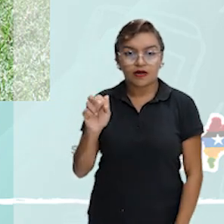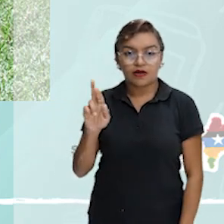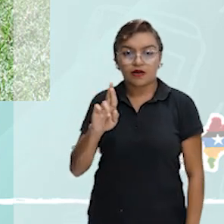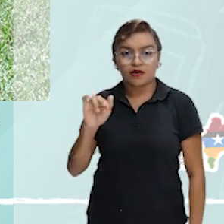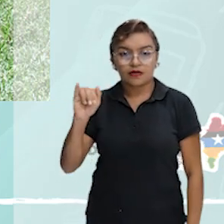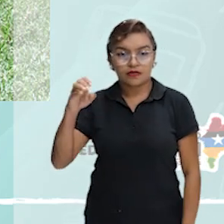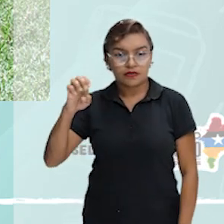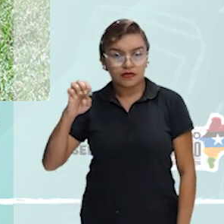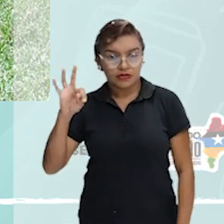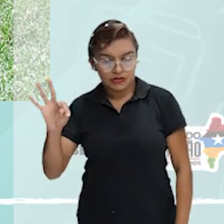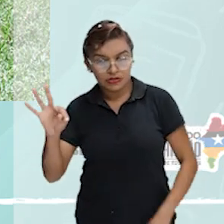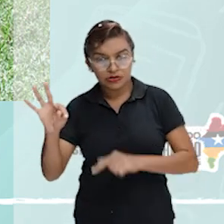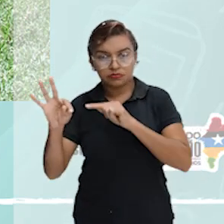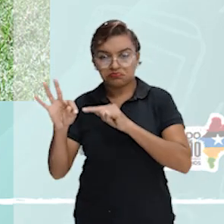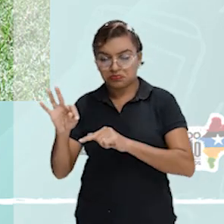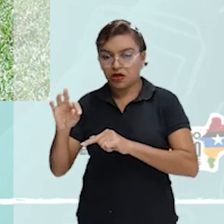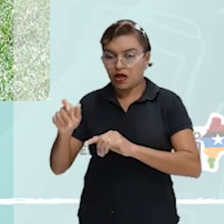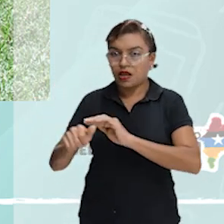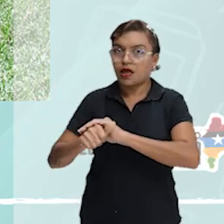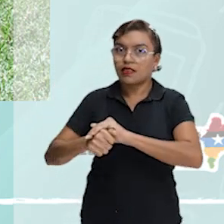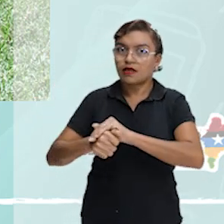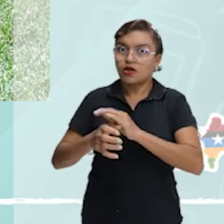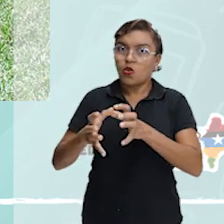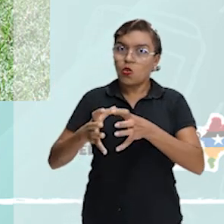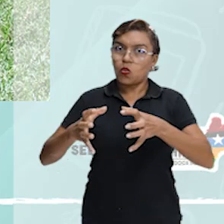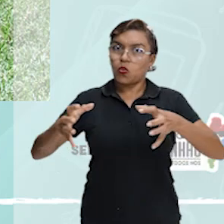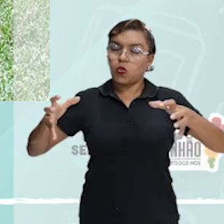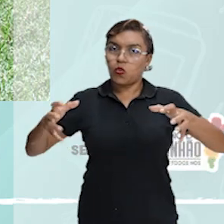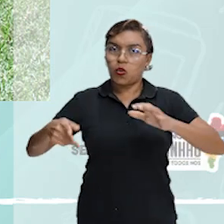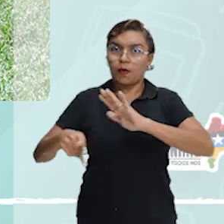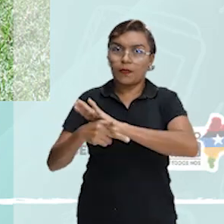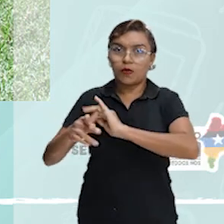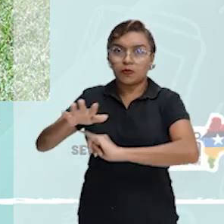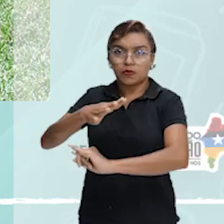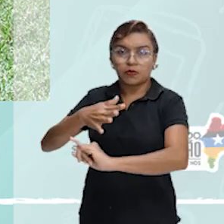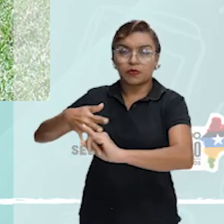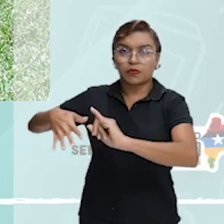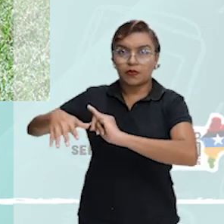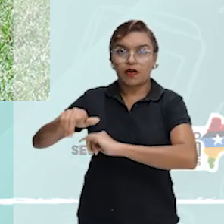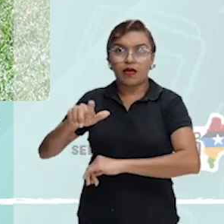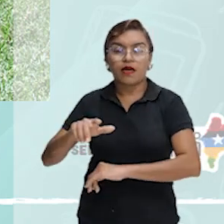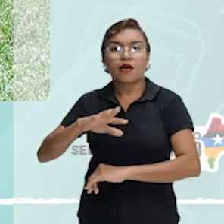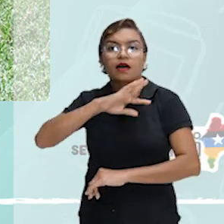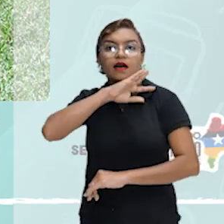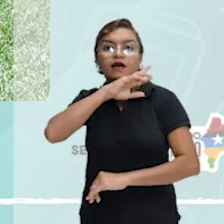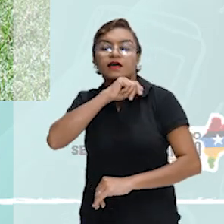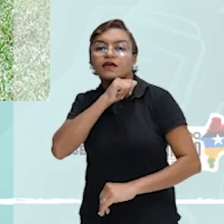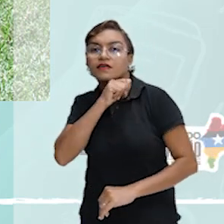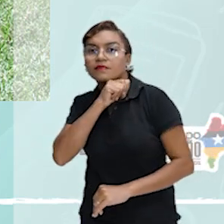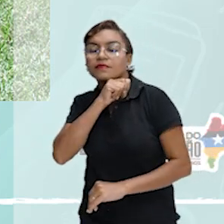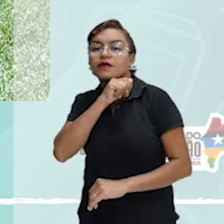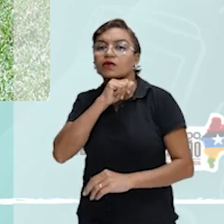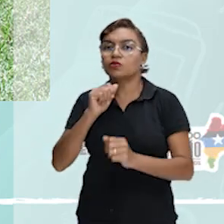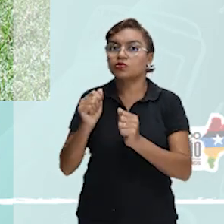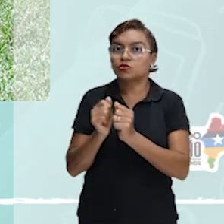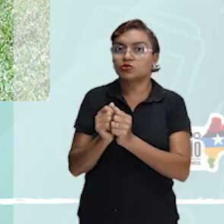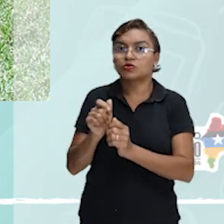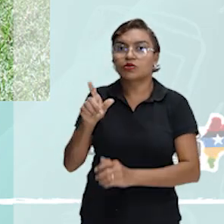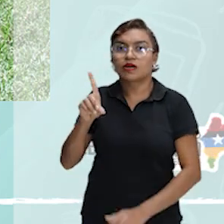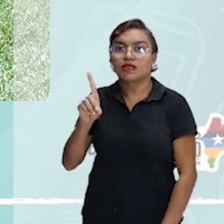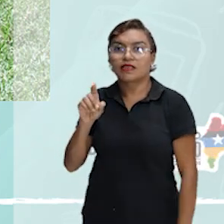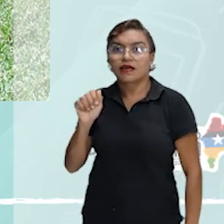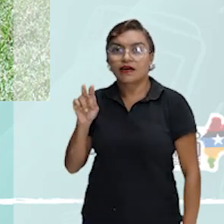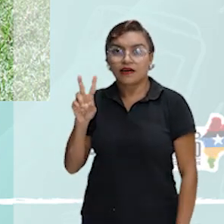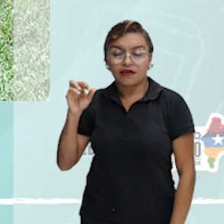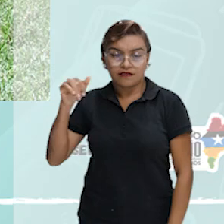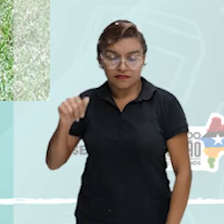das Galápagos. Tornou-se linda por ser tida como animal de estimação de Charles Darwin. História com